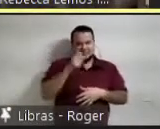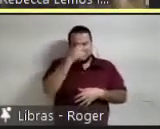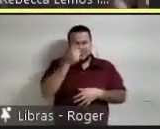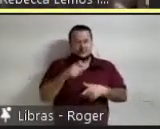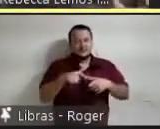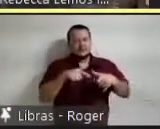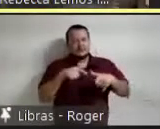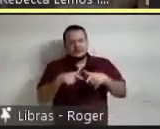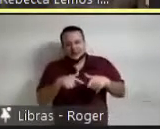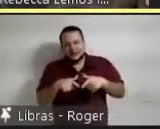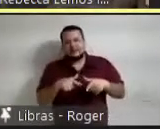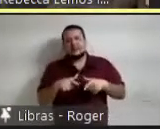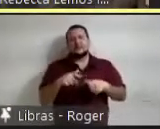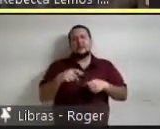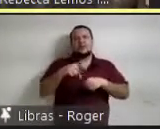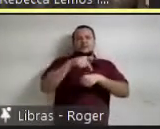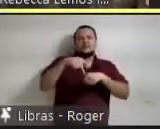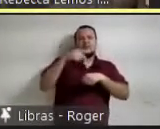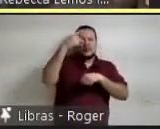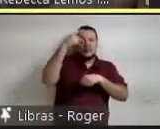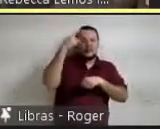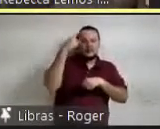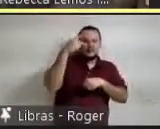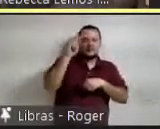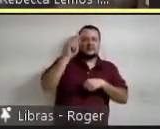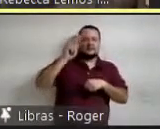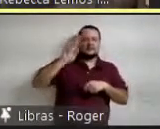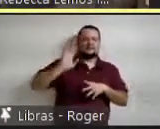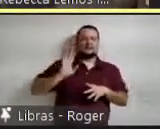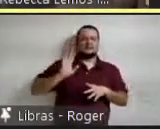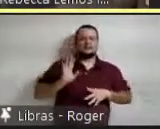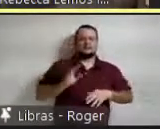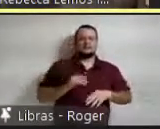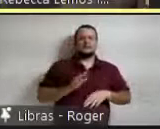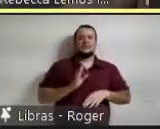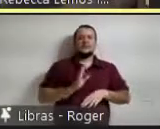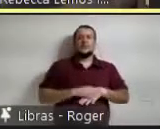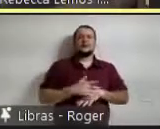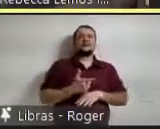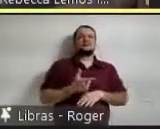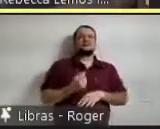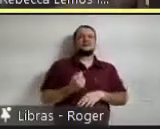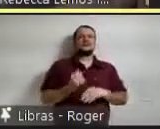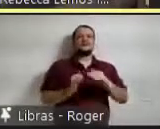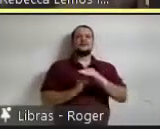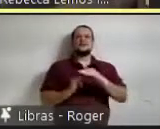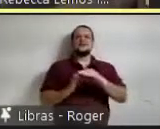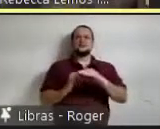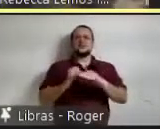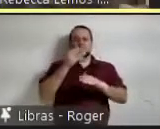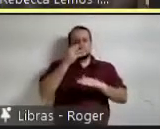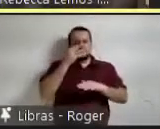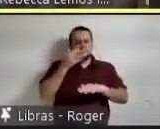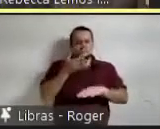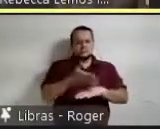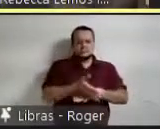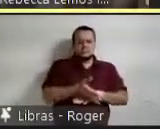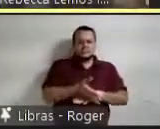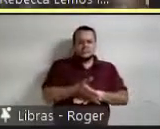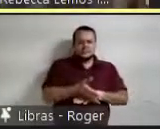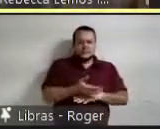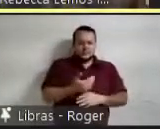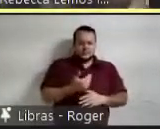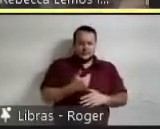os países deles foram mais de 20 instituições que participaram e que nós